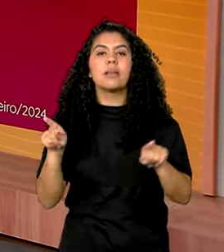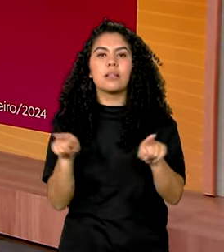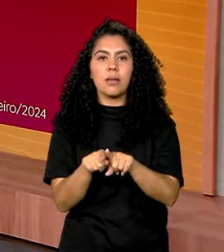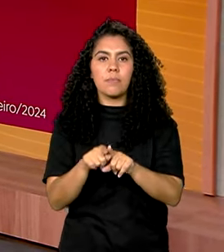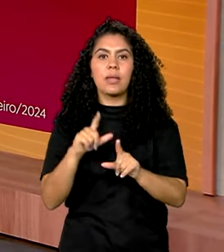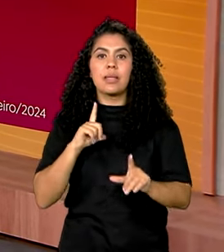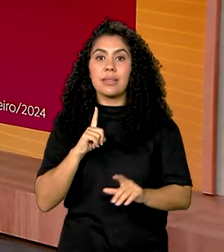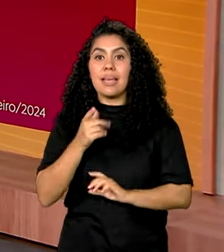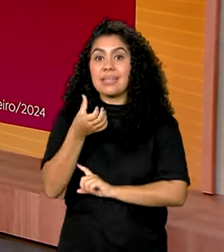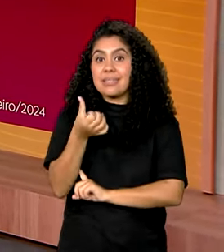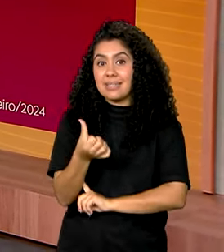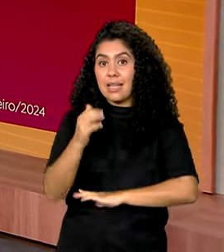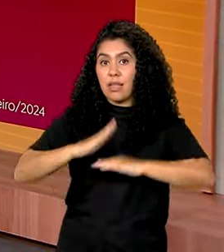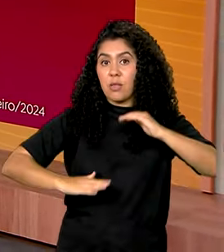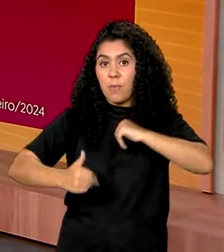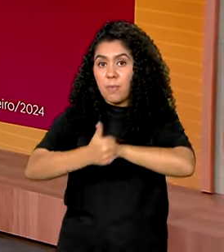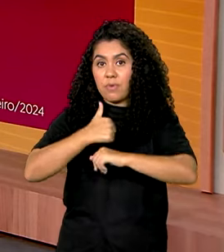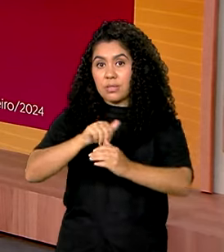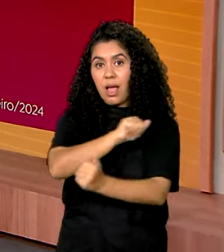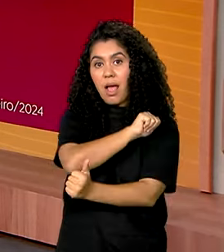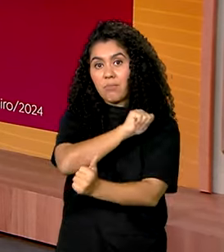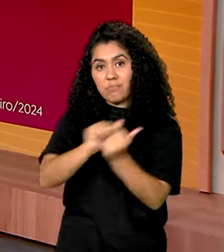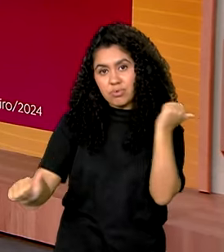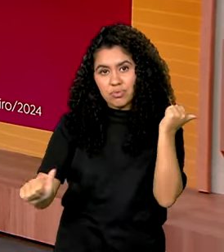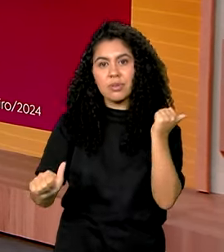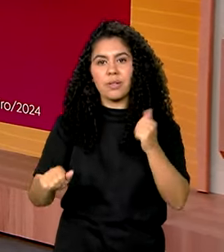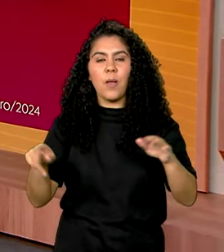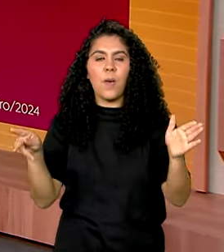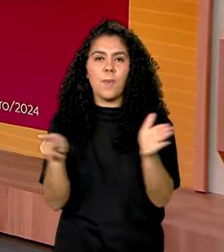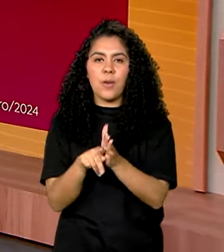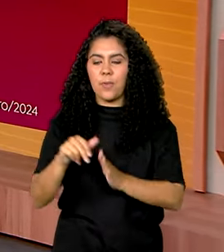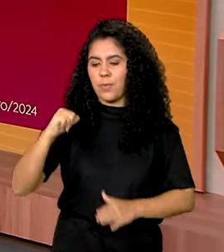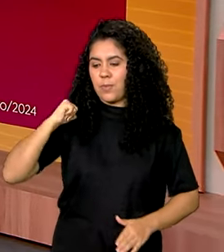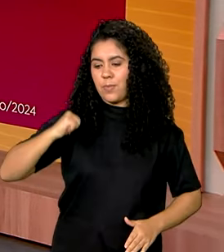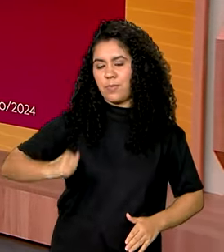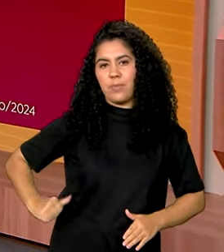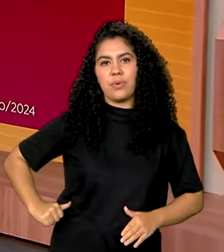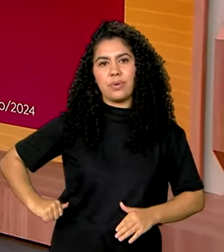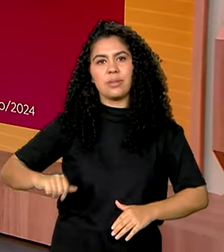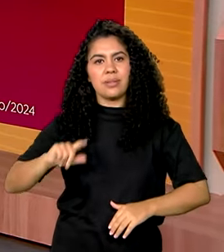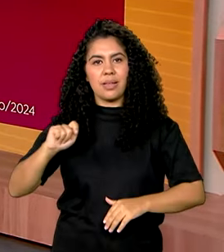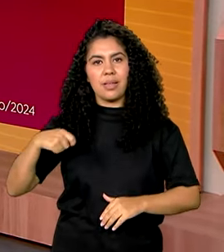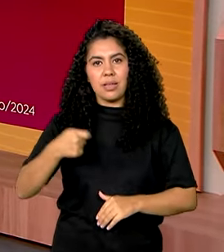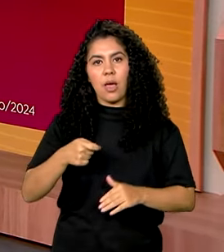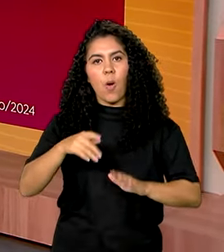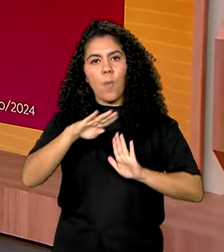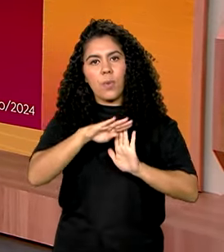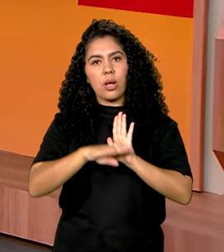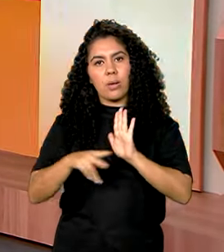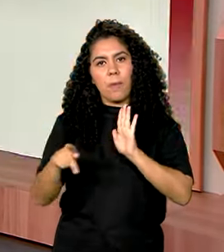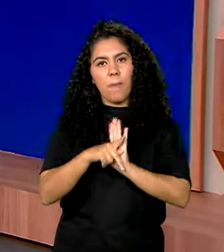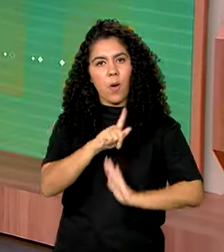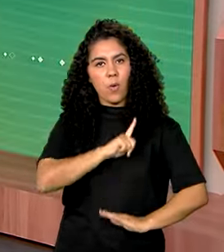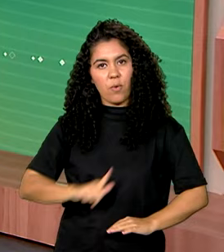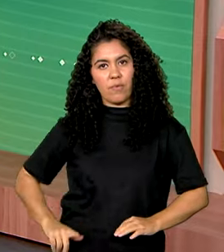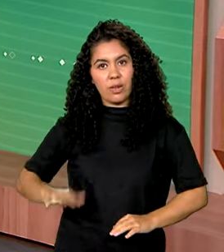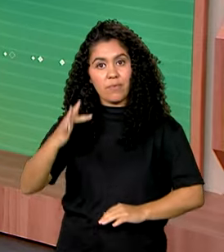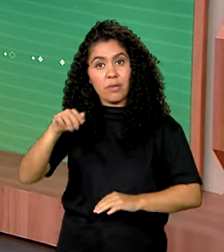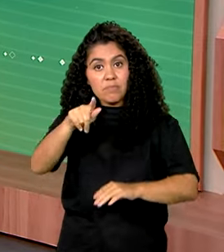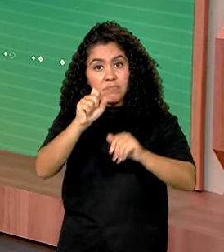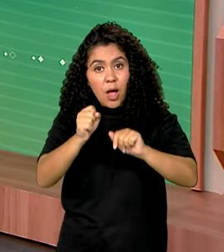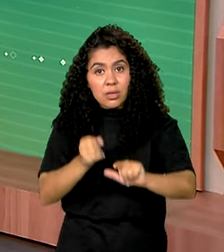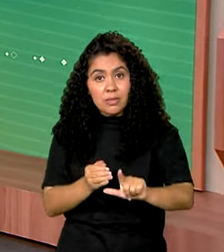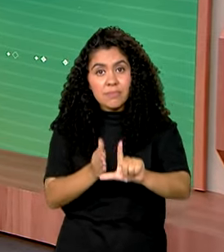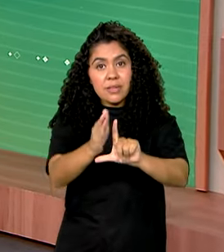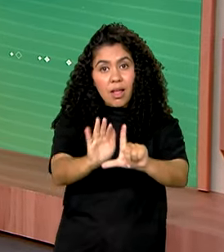seis atletas beneficiários aí do Bolsa Atleta, programa de incentivo ao esporte do governo federal. Acesse gov